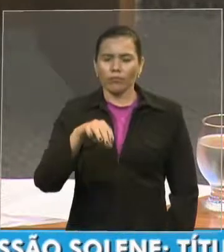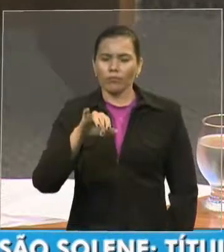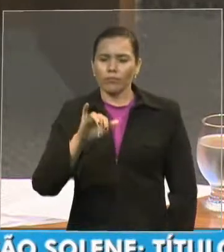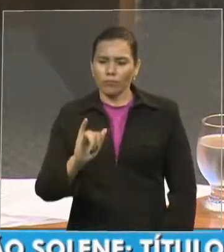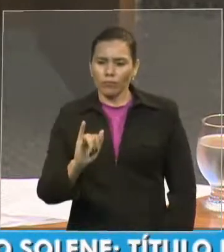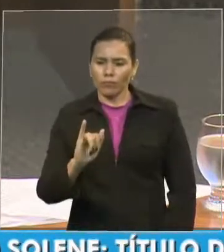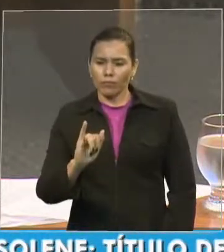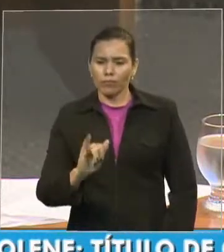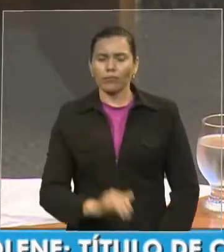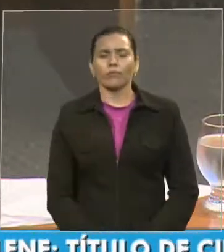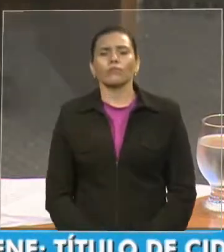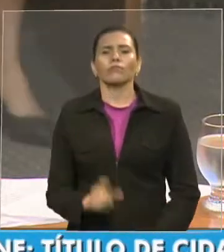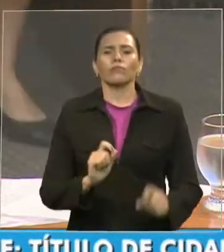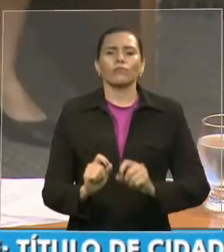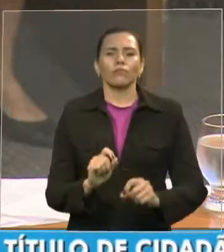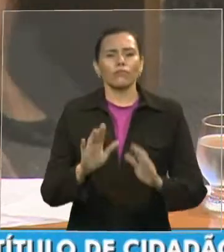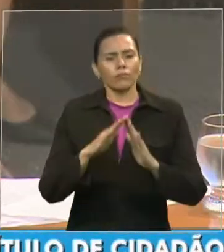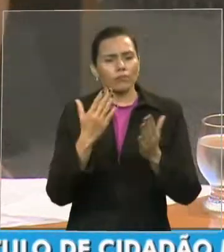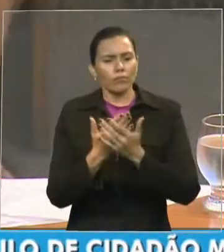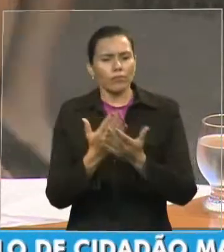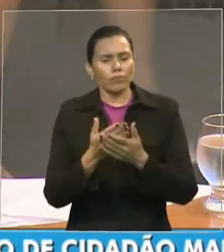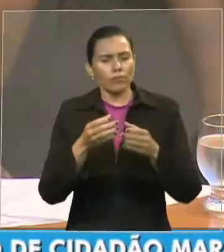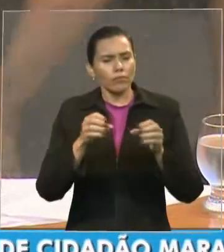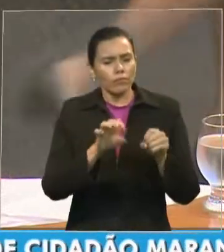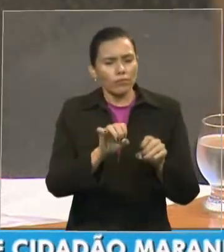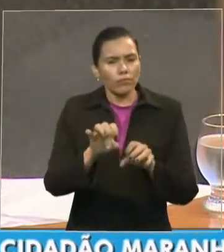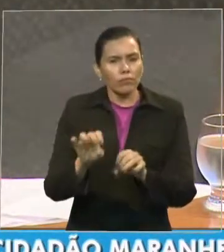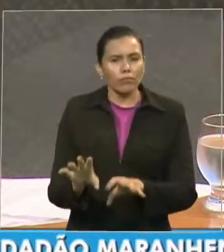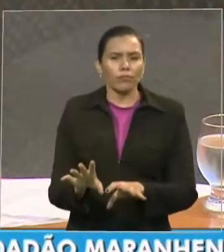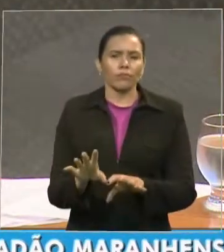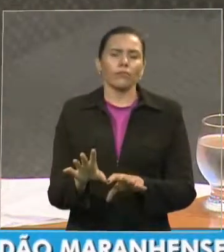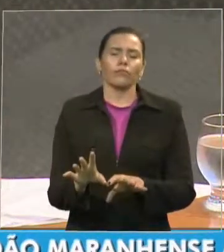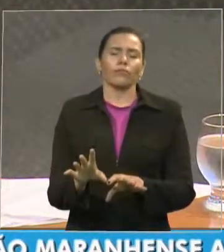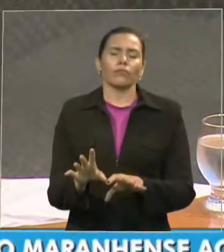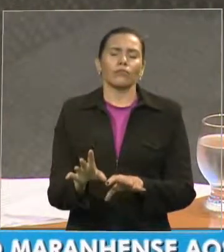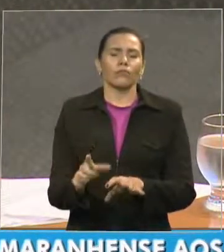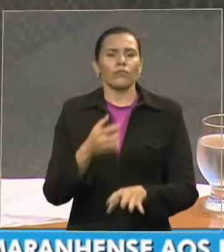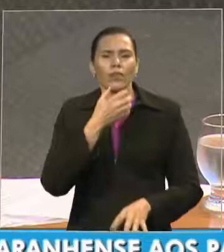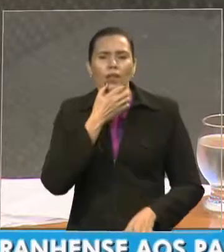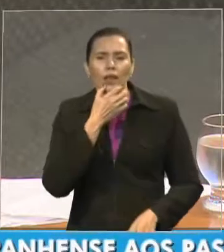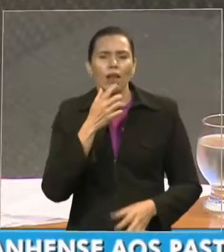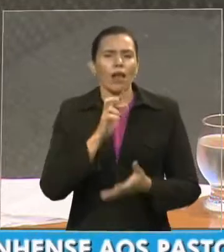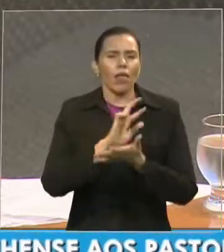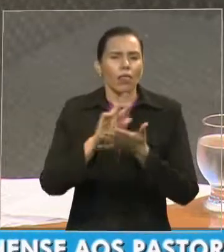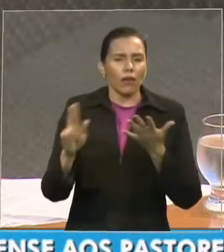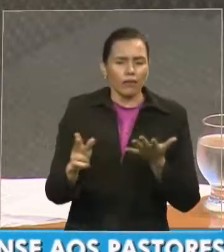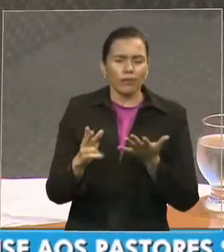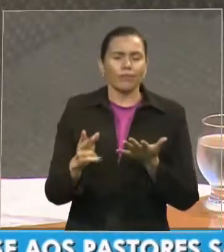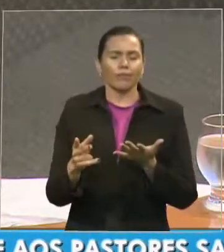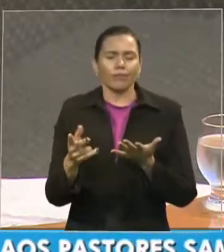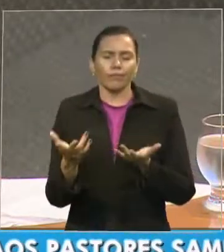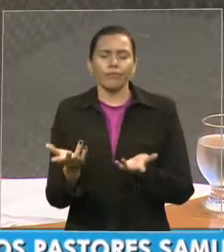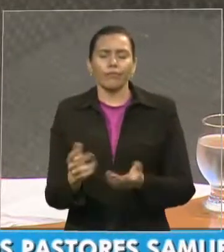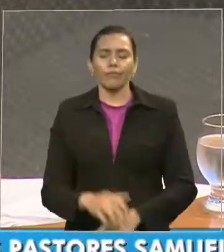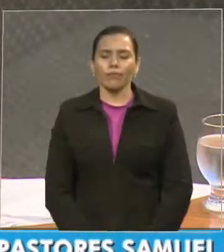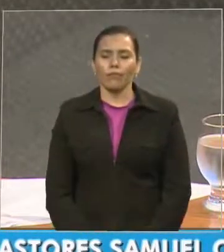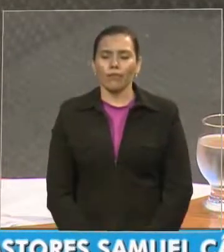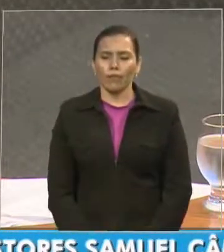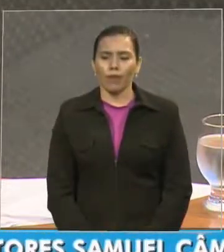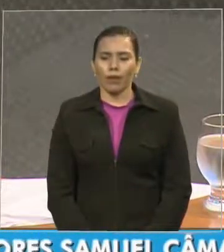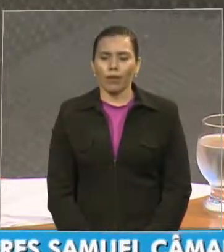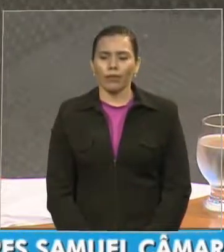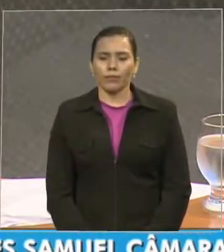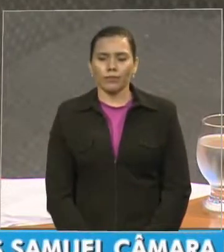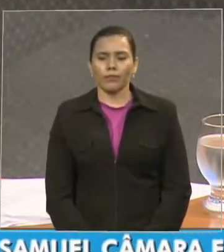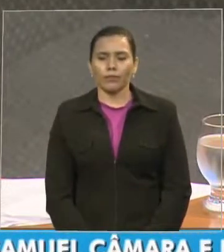implantada também, aqui no estado do Maranhão. No Maranhão, o pastor Samuel Câmara, lidera